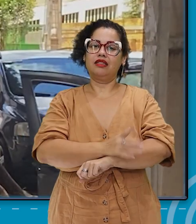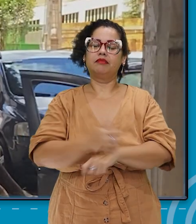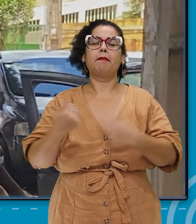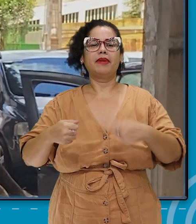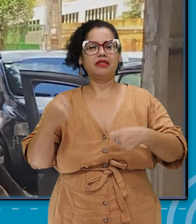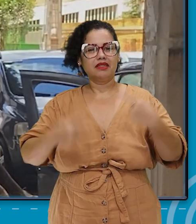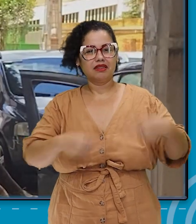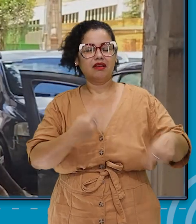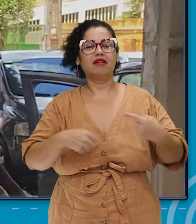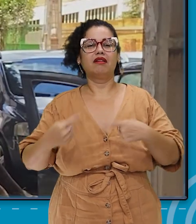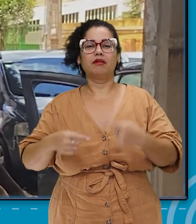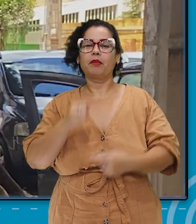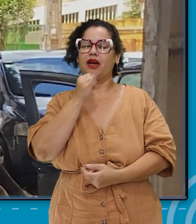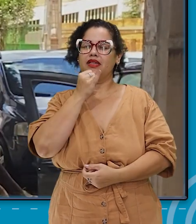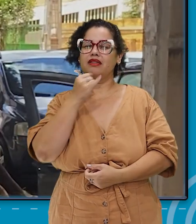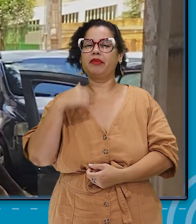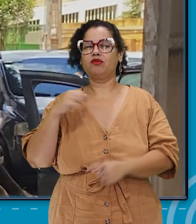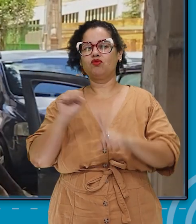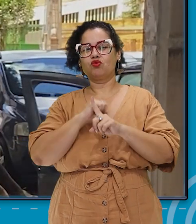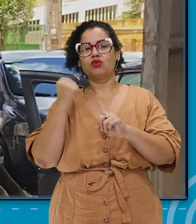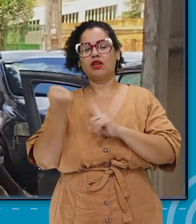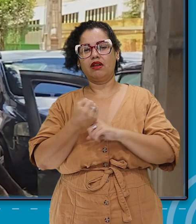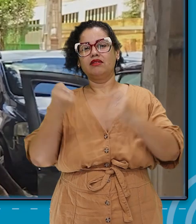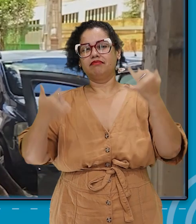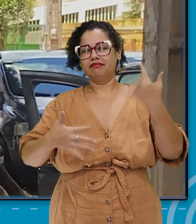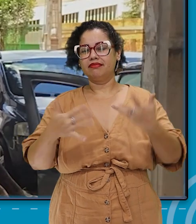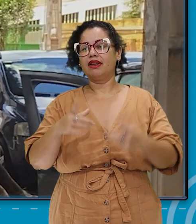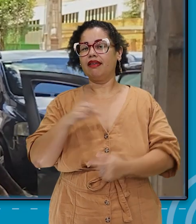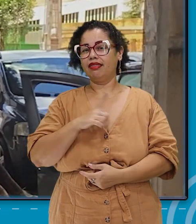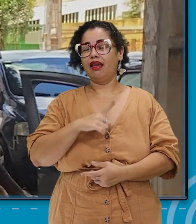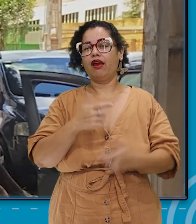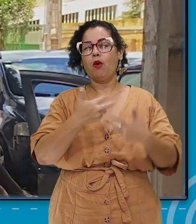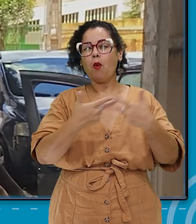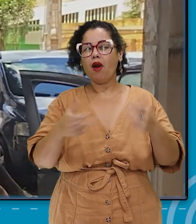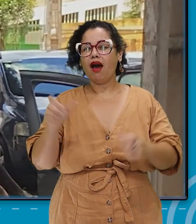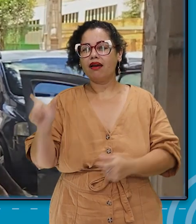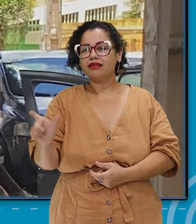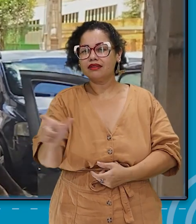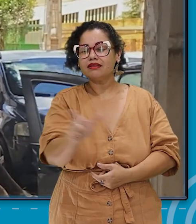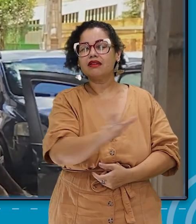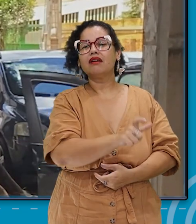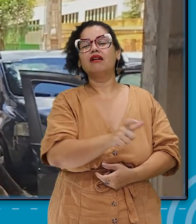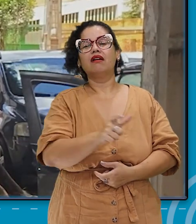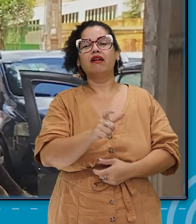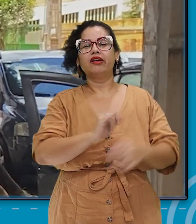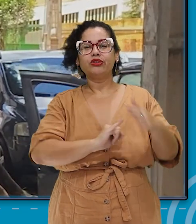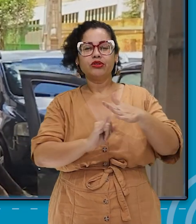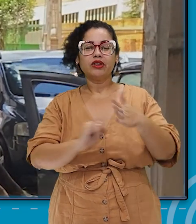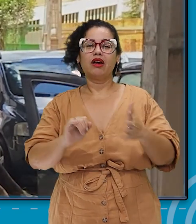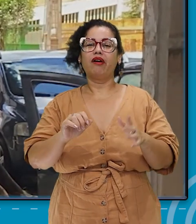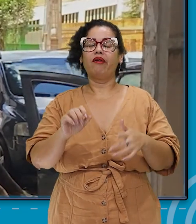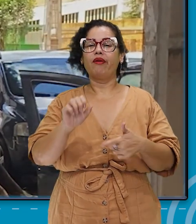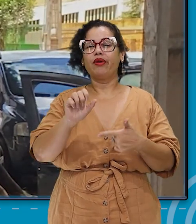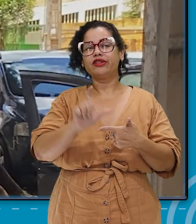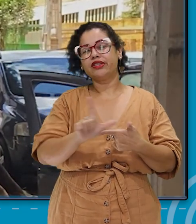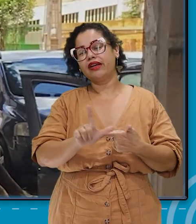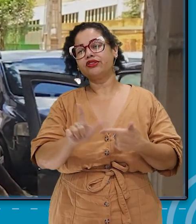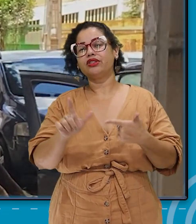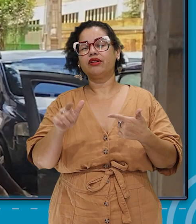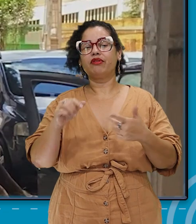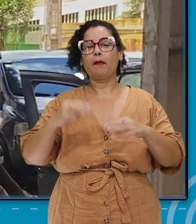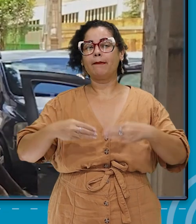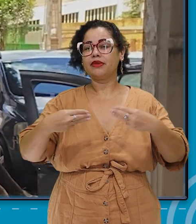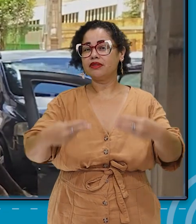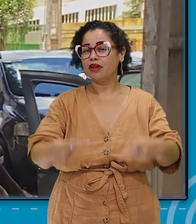discutida. Então, quando a gente tem, por exemplo, na nossa sociedade, alguns lugares, algumas instituições, como legislativo,